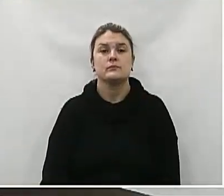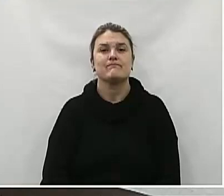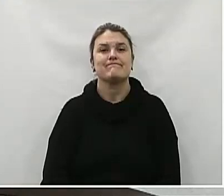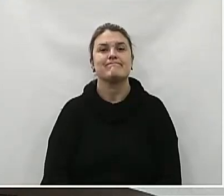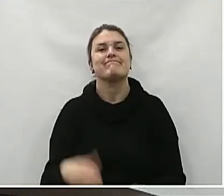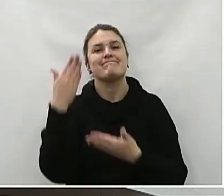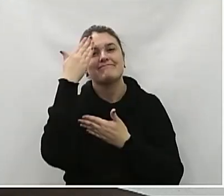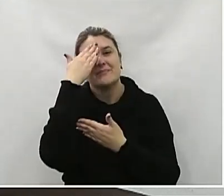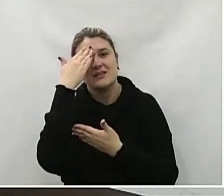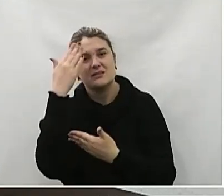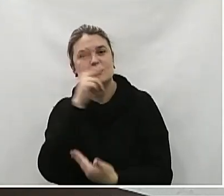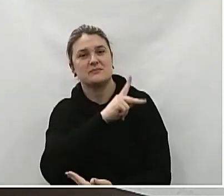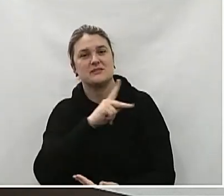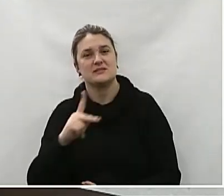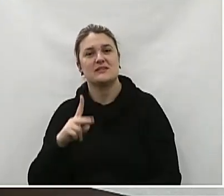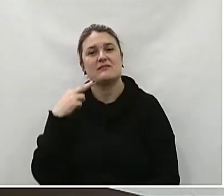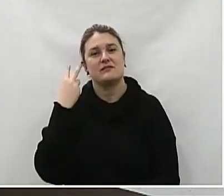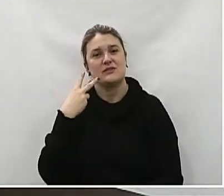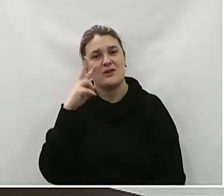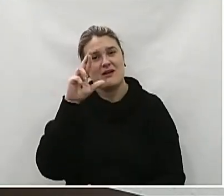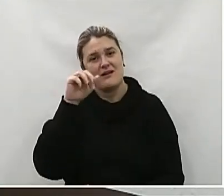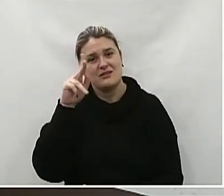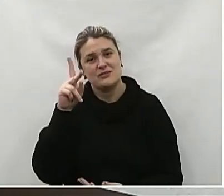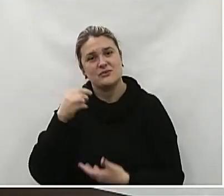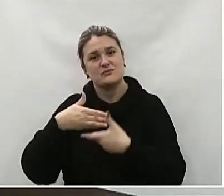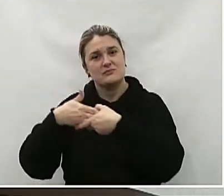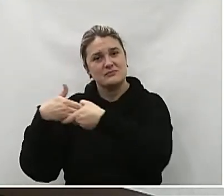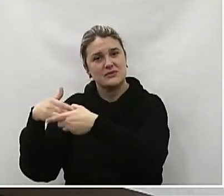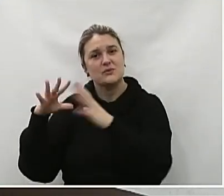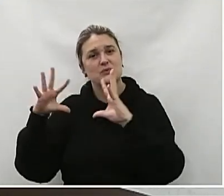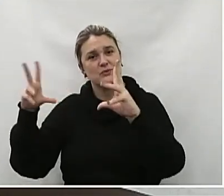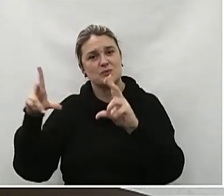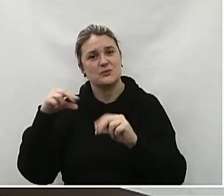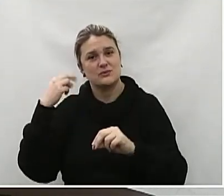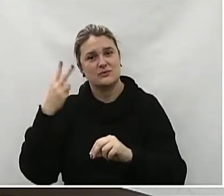Obrigado, presidente e vereador Rático Cumprimento todos os vereadores